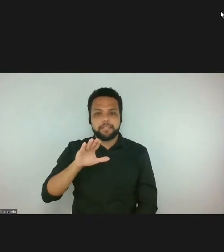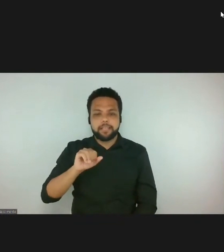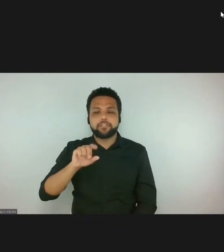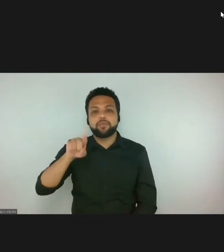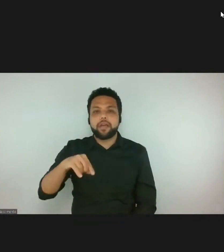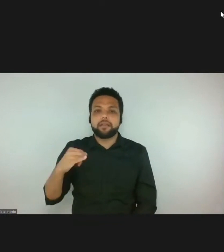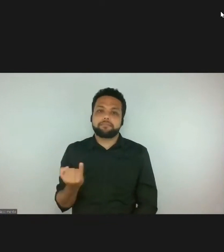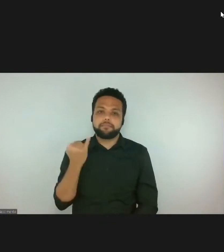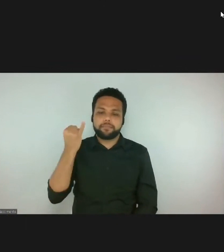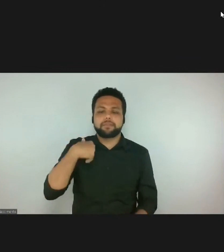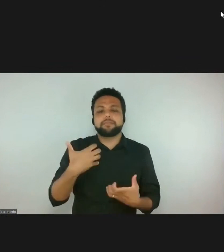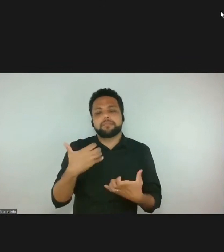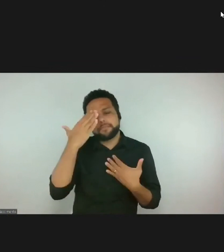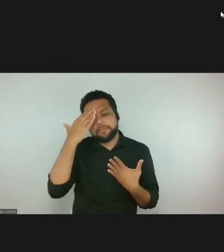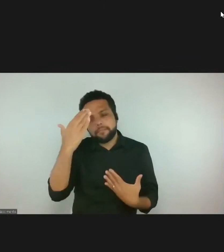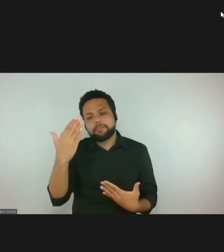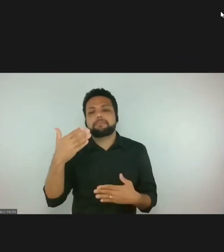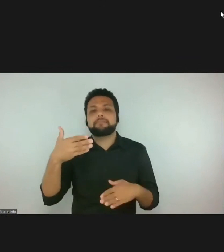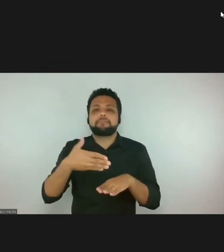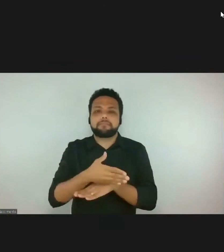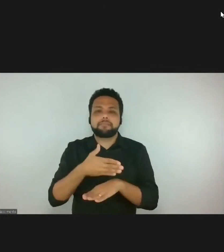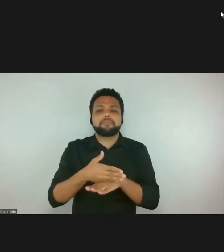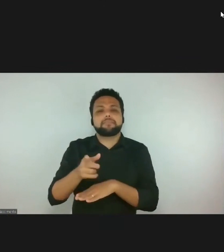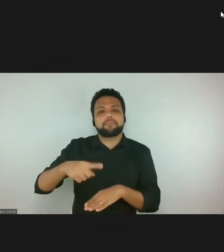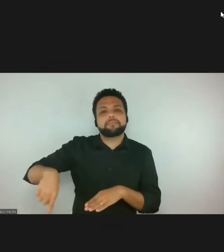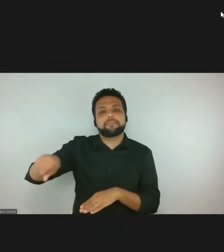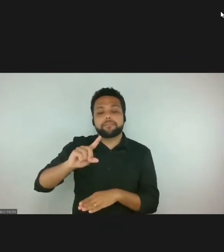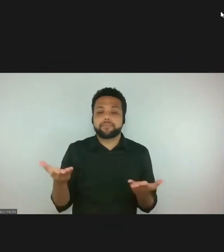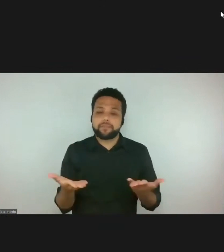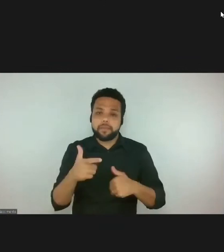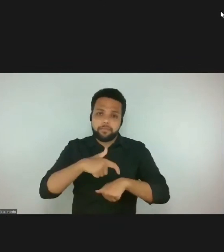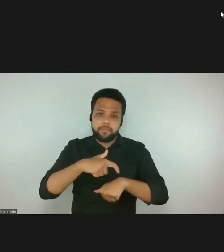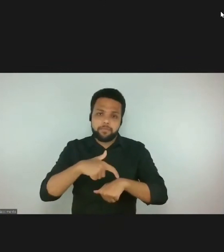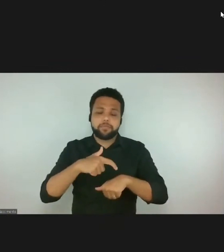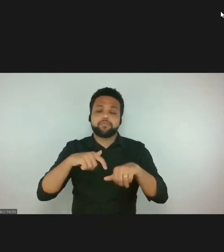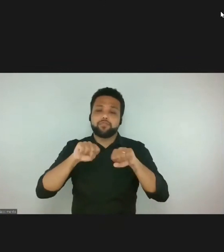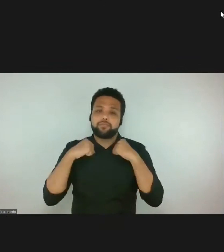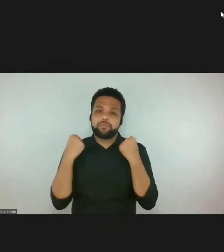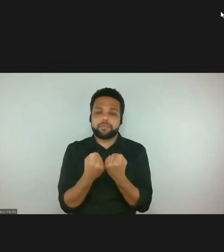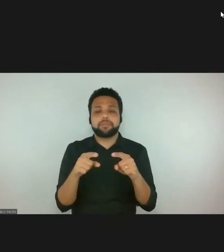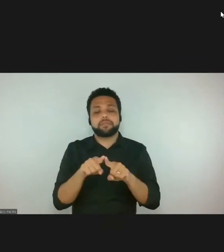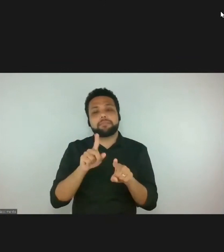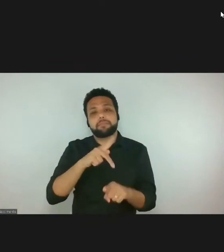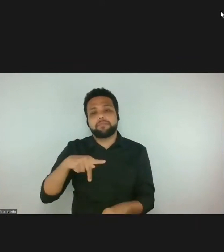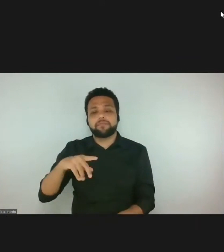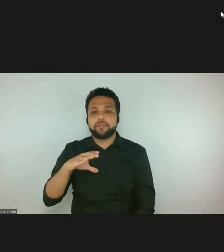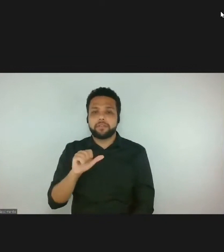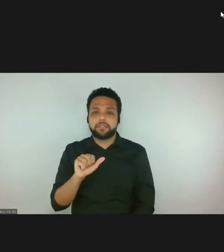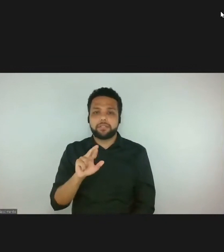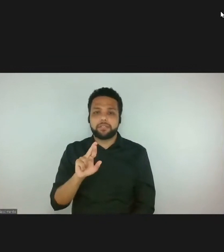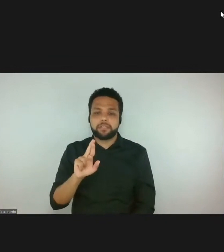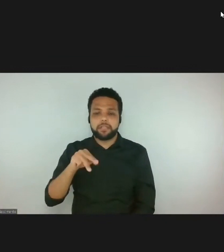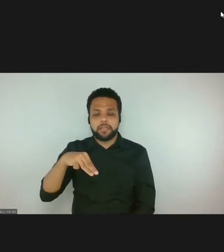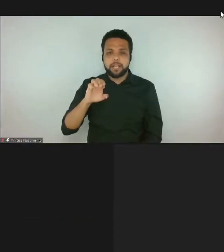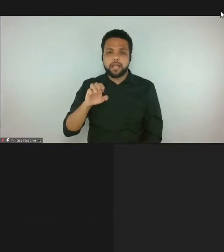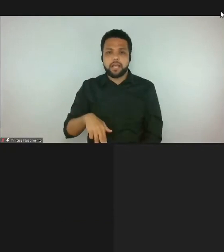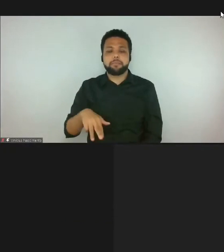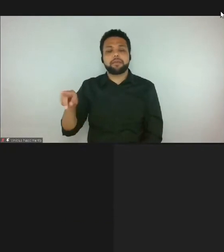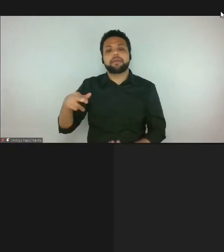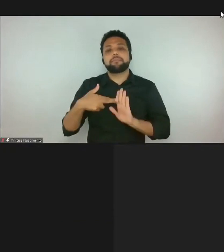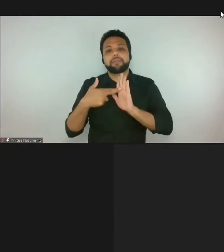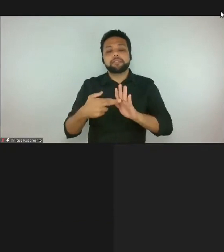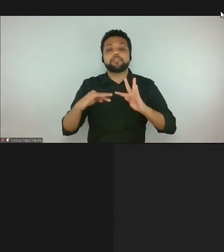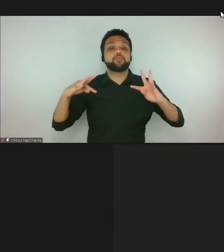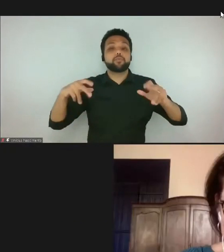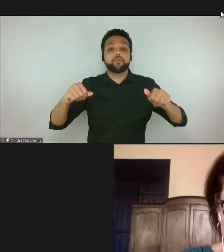agradecer muito a participação dos nossos educadores nesse simpósio e também da professora Carmen aqui representando todos os docentes do museu,